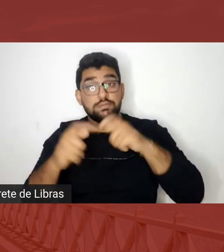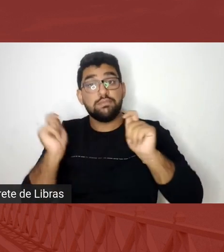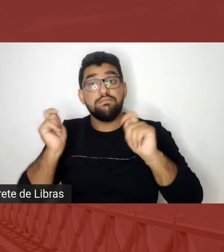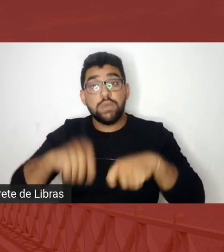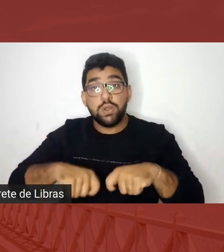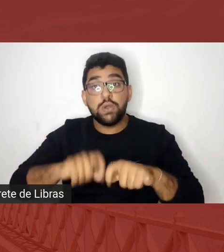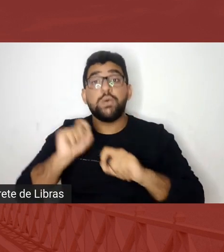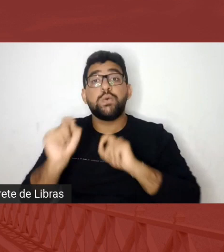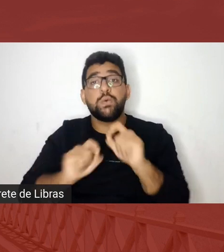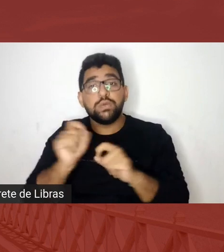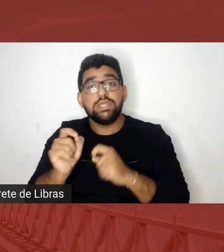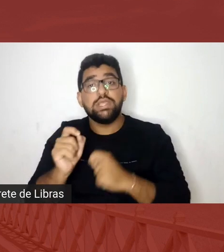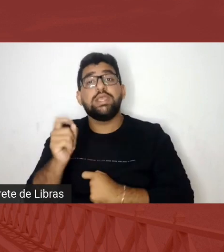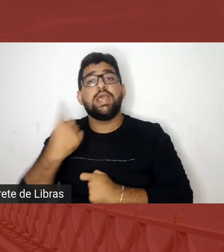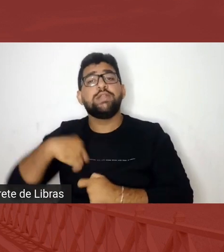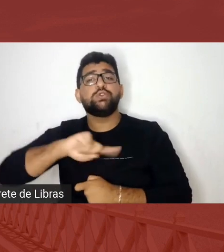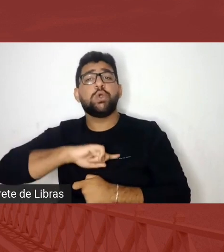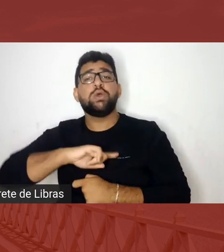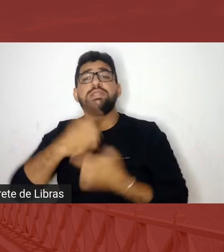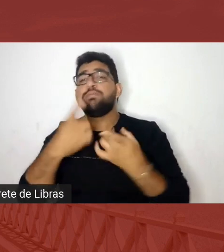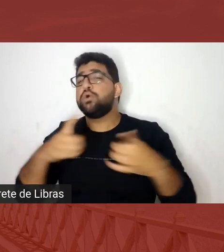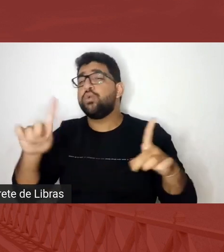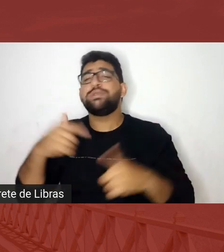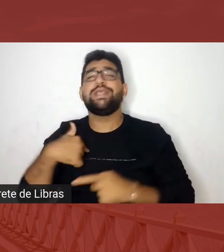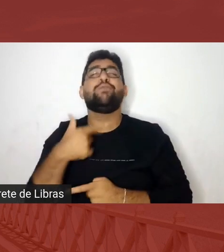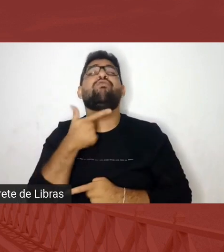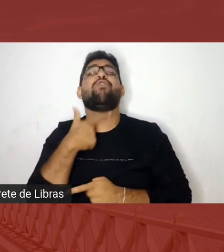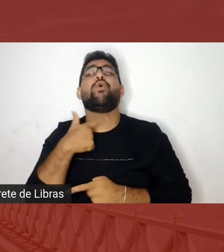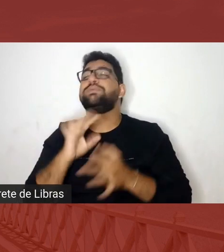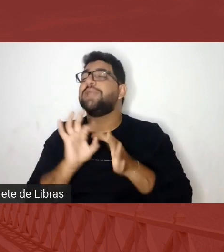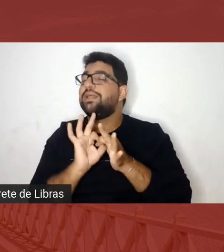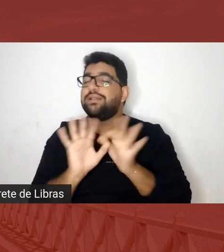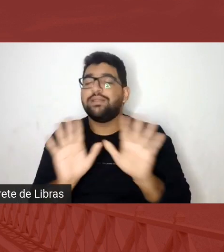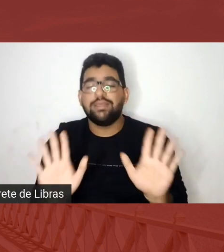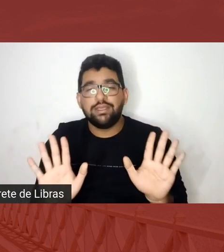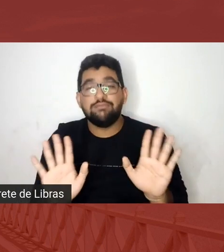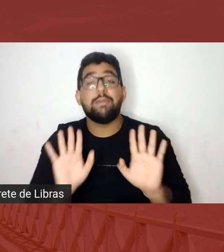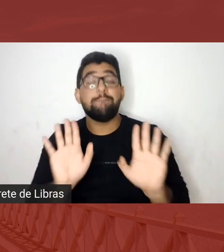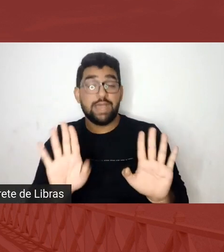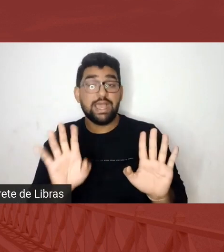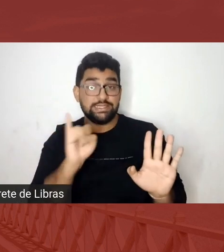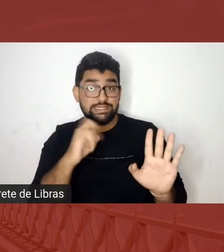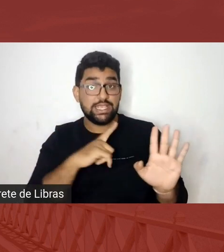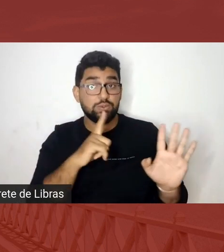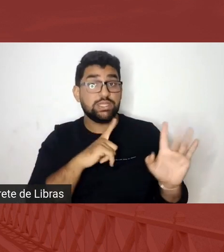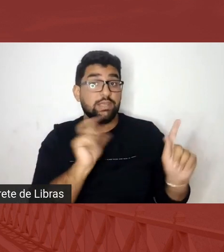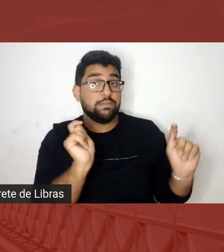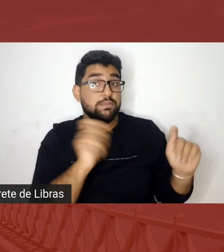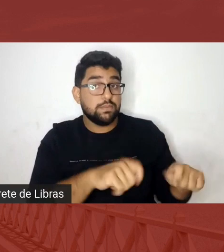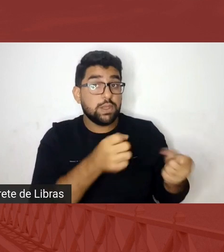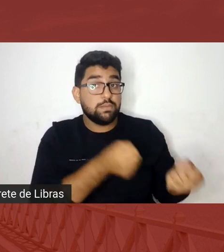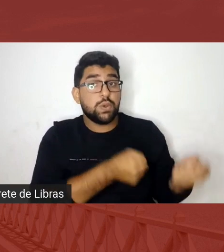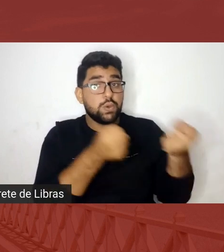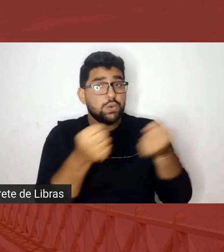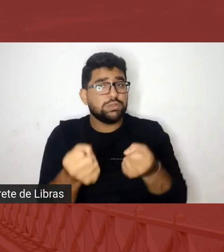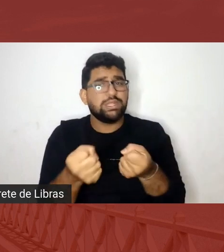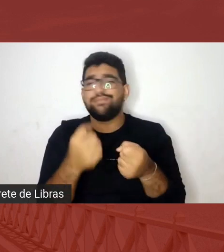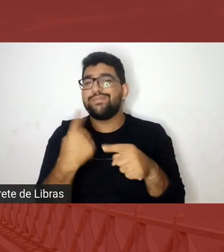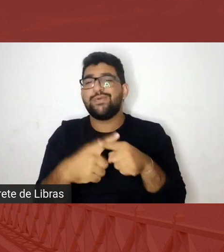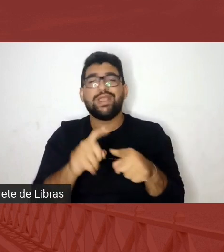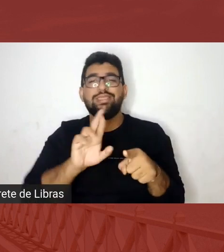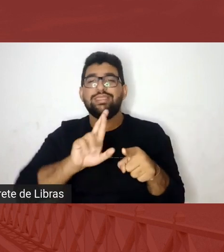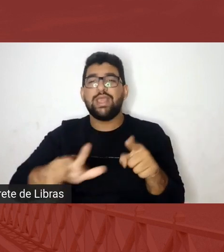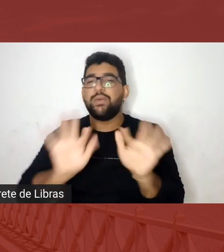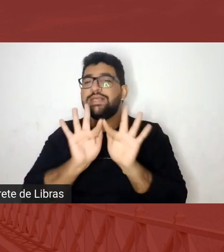as músicas que eu senti à vontade. E aí, quando eu digo poder, porque não é tão simples e nem foi